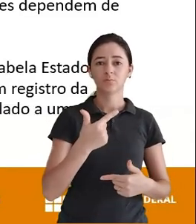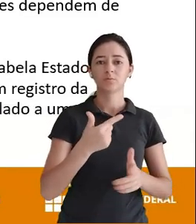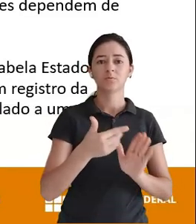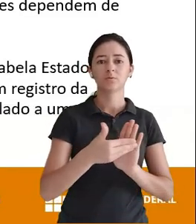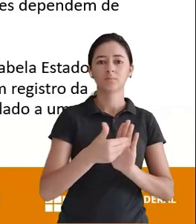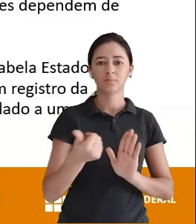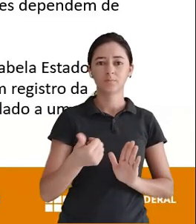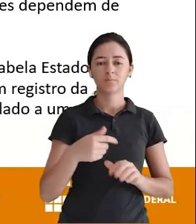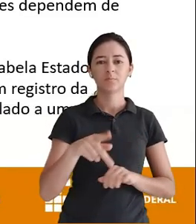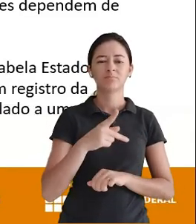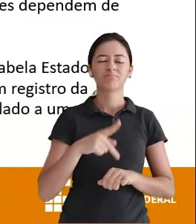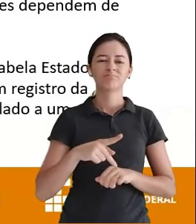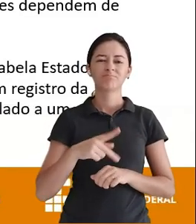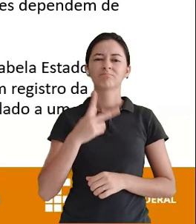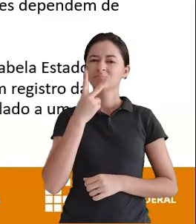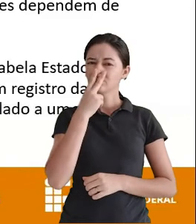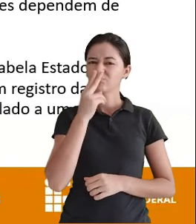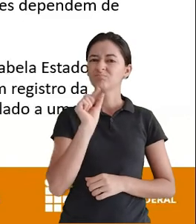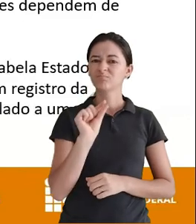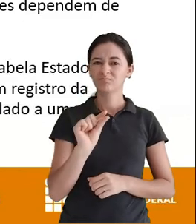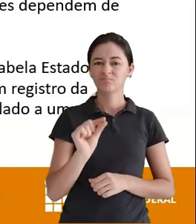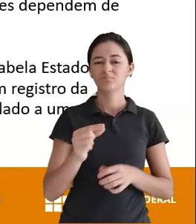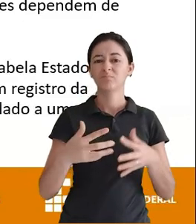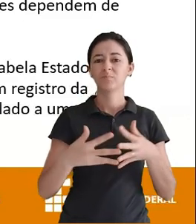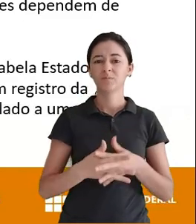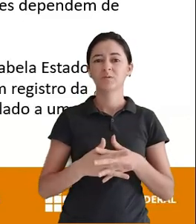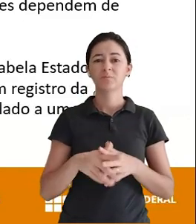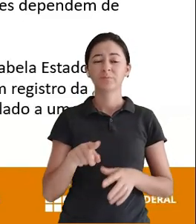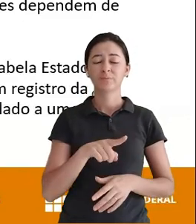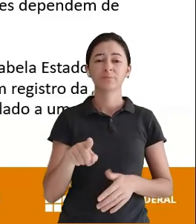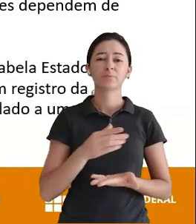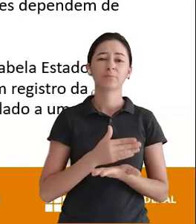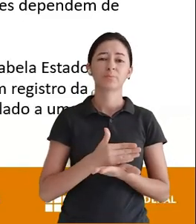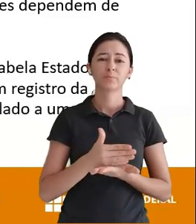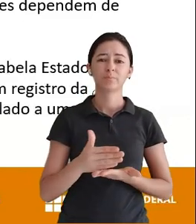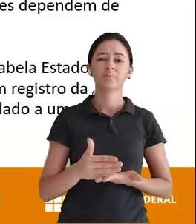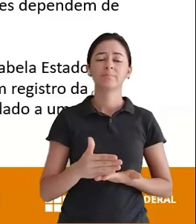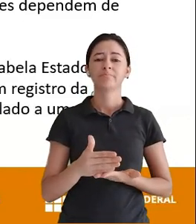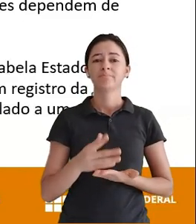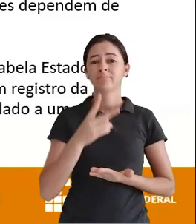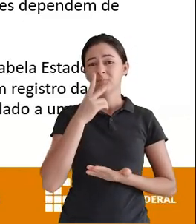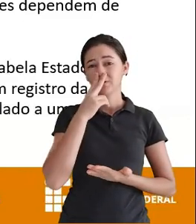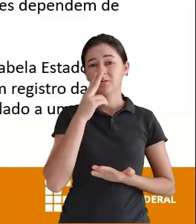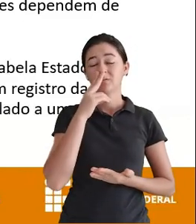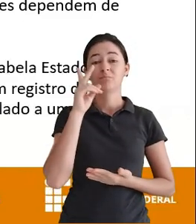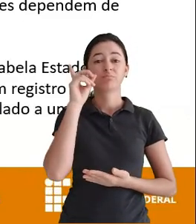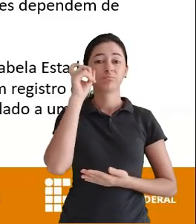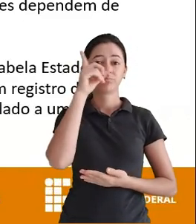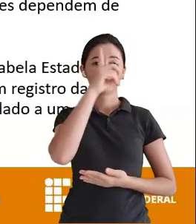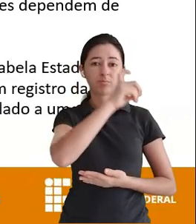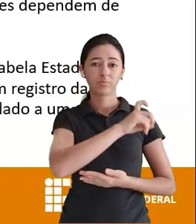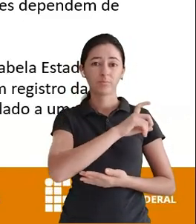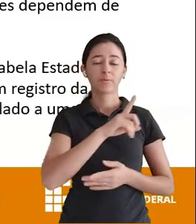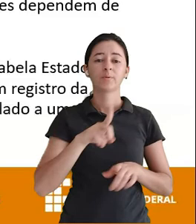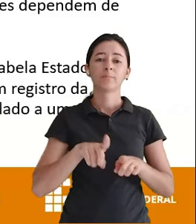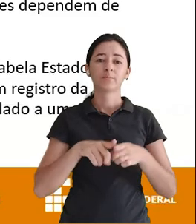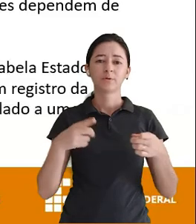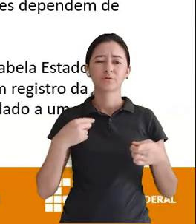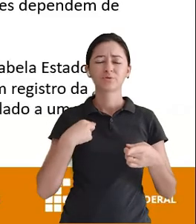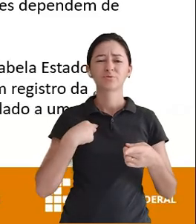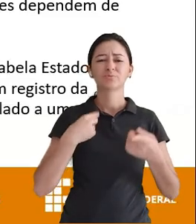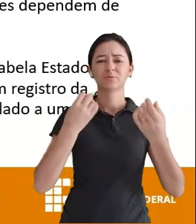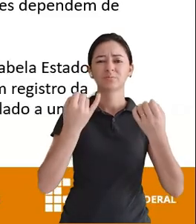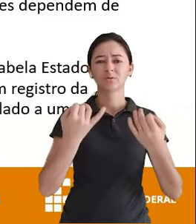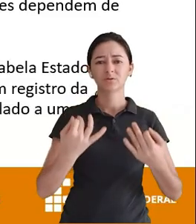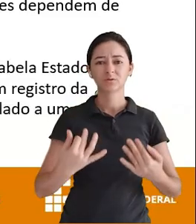apagaria país Parece meio confuso Eu sei que Às vezes Para vocês que estão Começando agora Parece uma coisa Meio complexa Mas eu